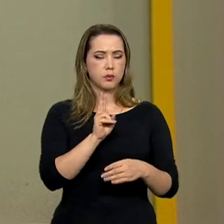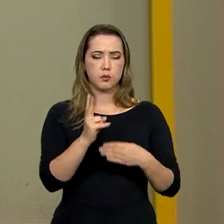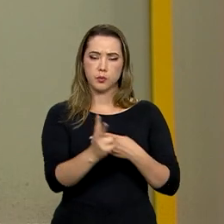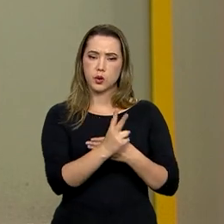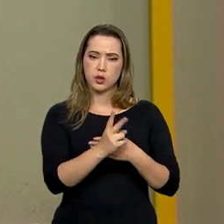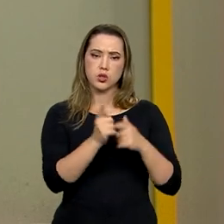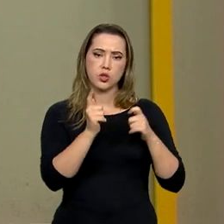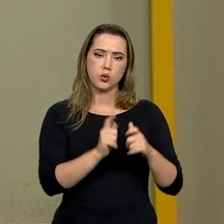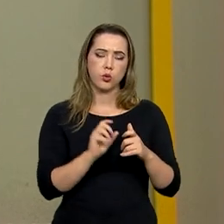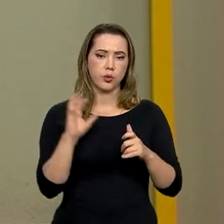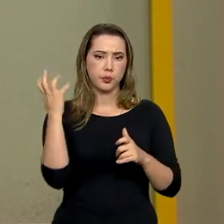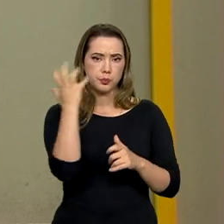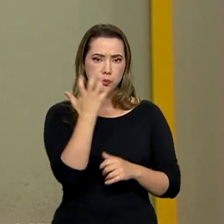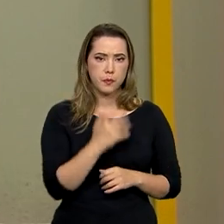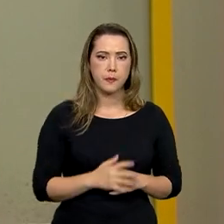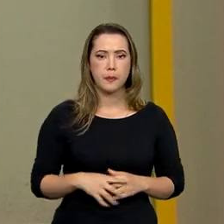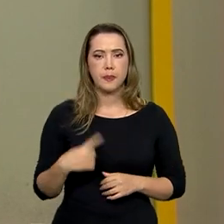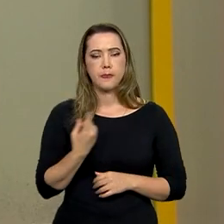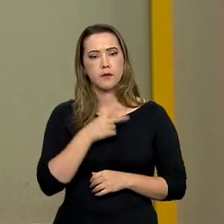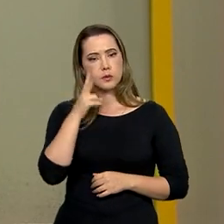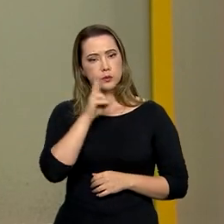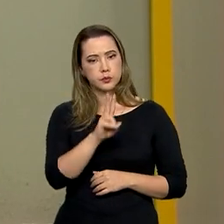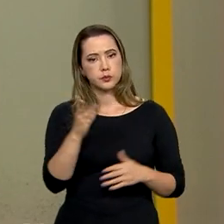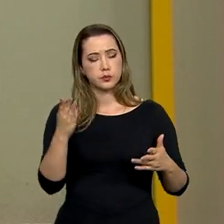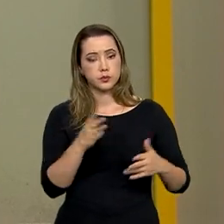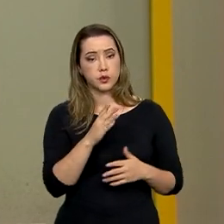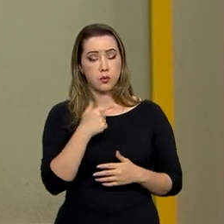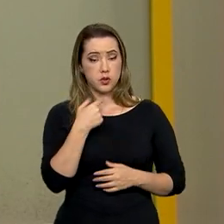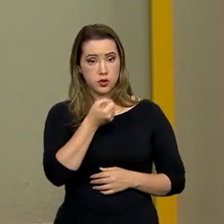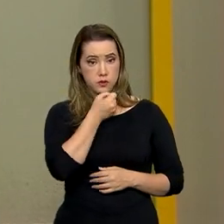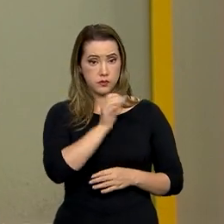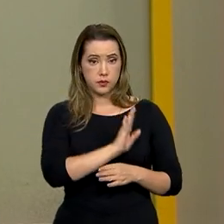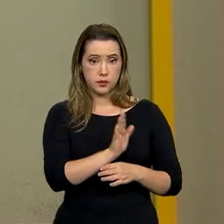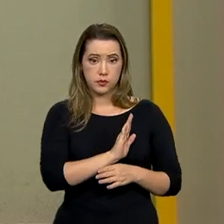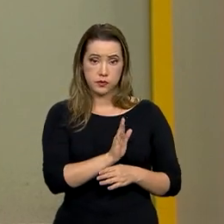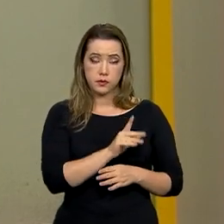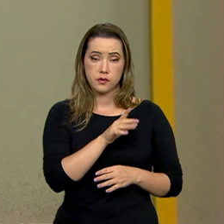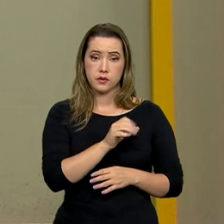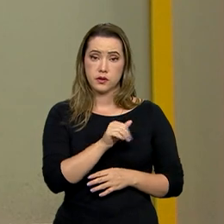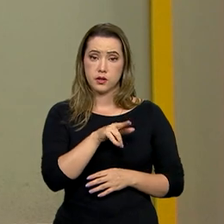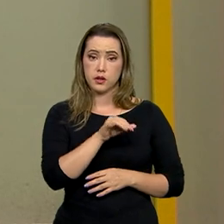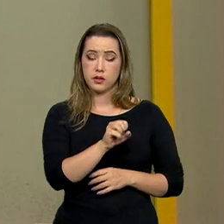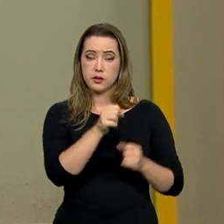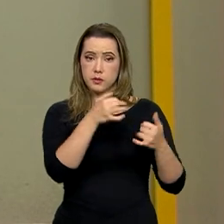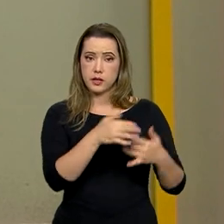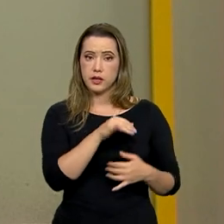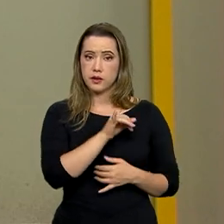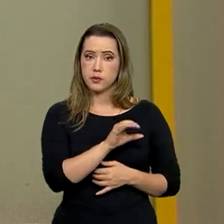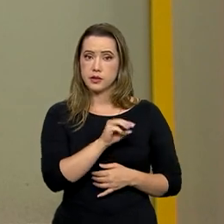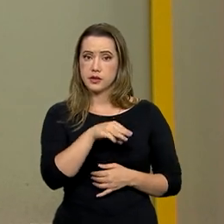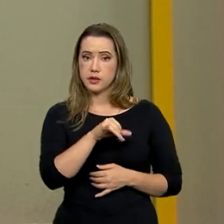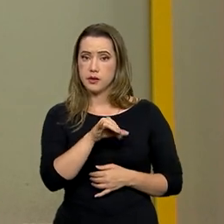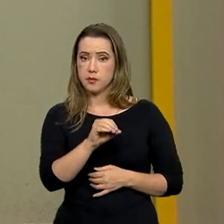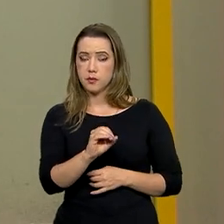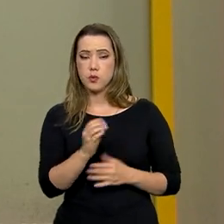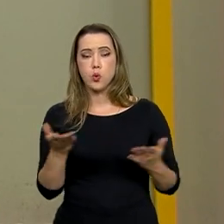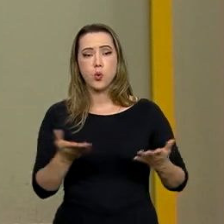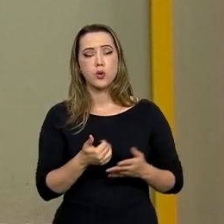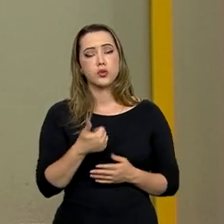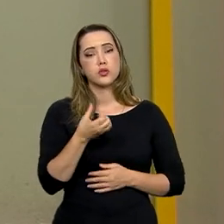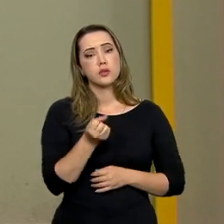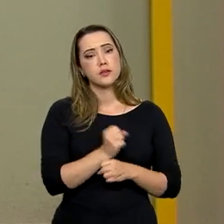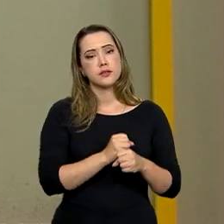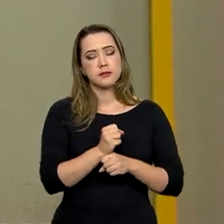E como nós vimos aí na matéria da repórter Cleide Lopes, o ICMBio completou 16 anos hoje com importantes